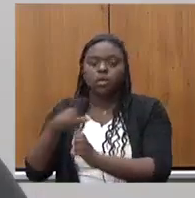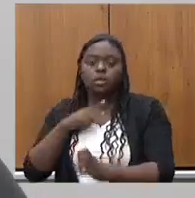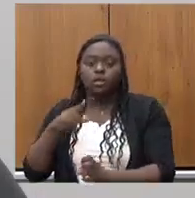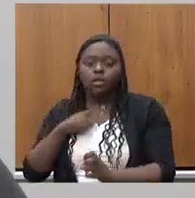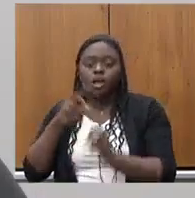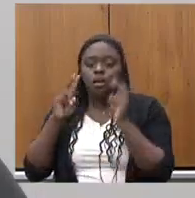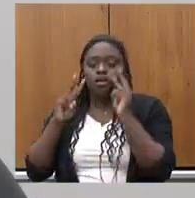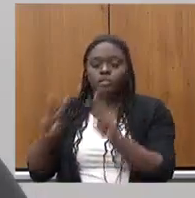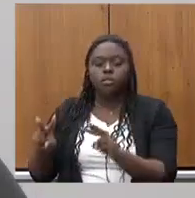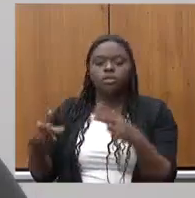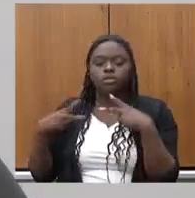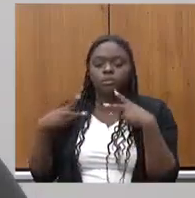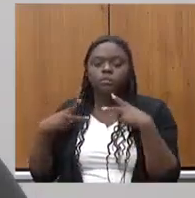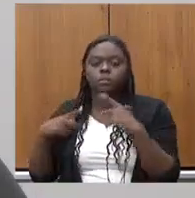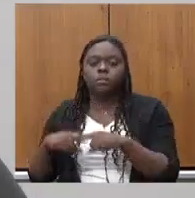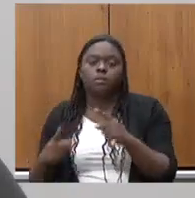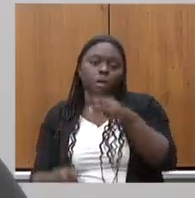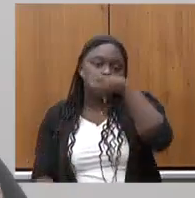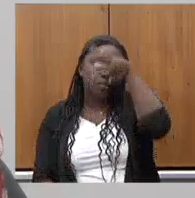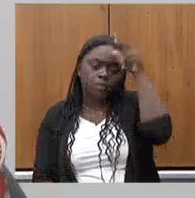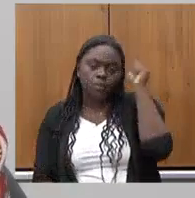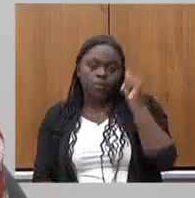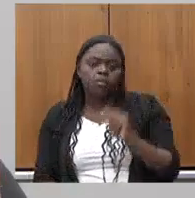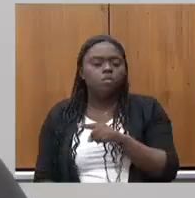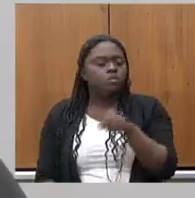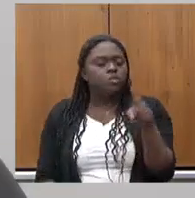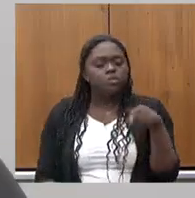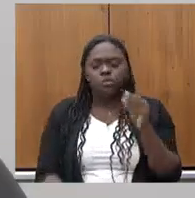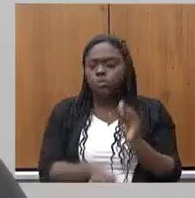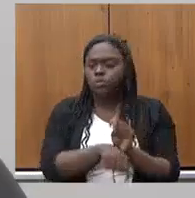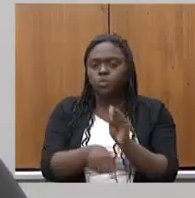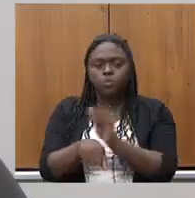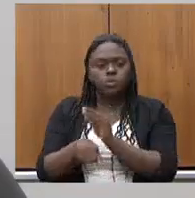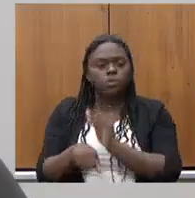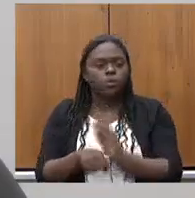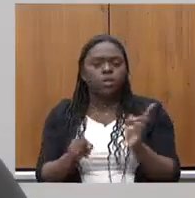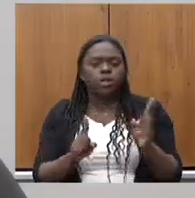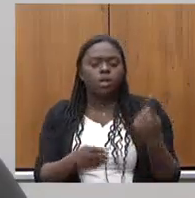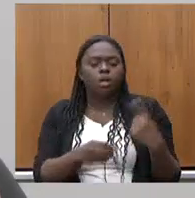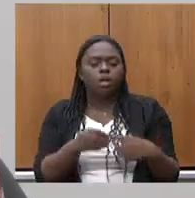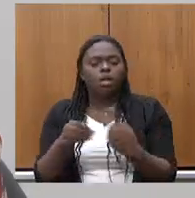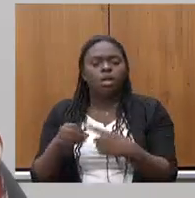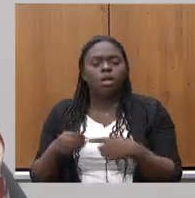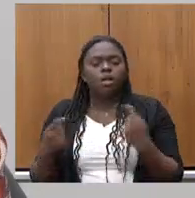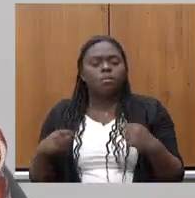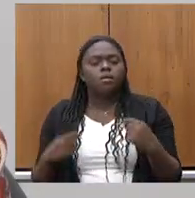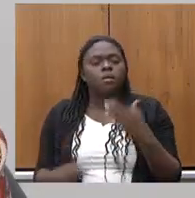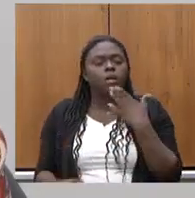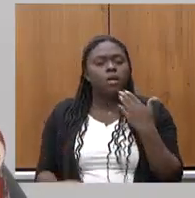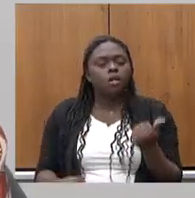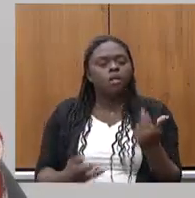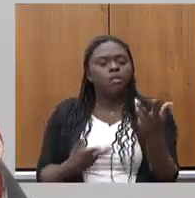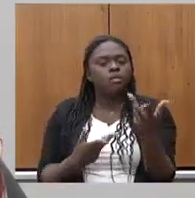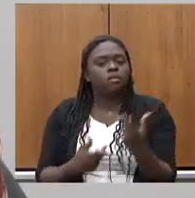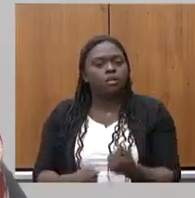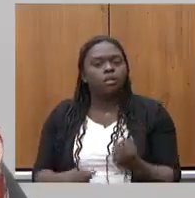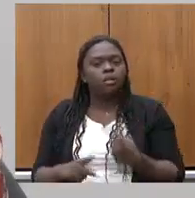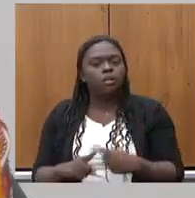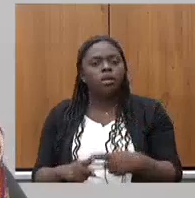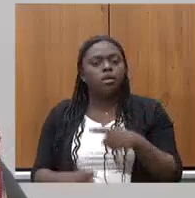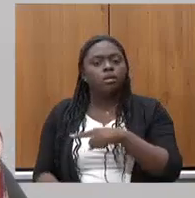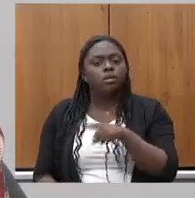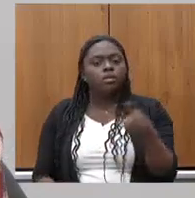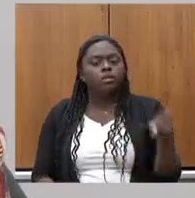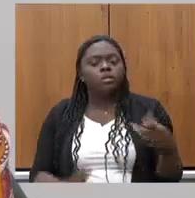mesmo sendo pública vocês não cuidaram dos municípios que precisam da melhoria do atendimento da Semig porque vocês